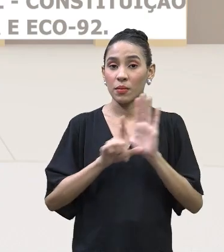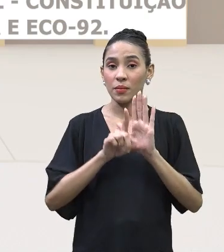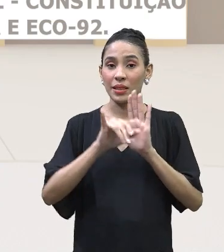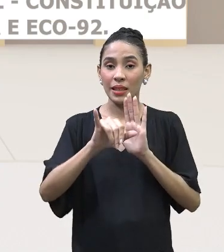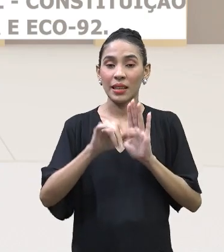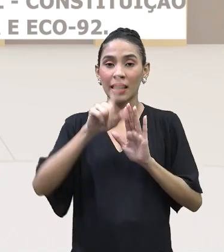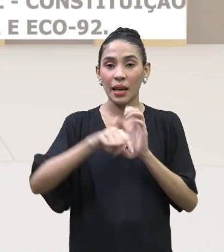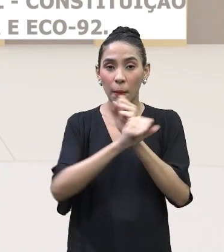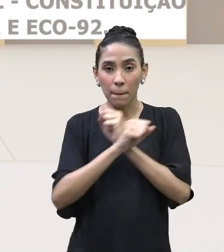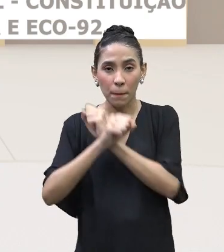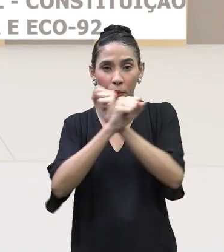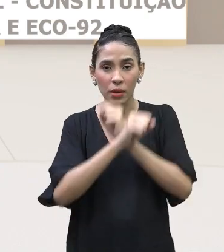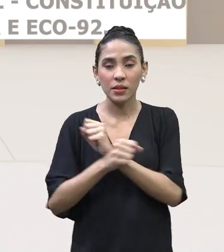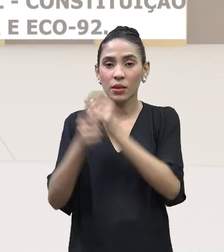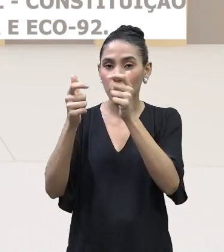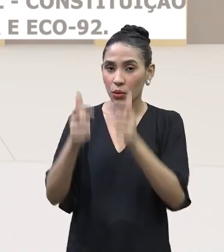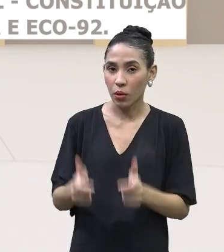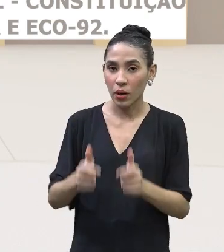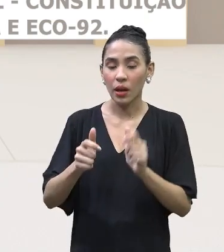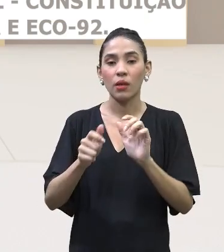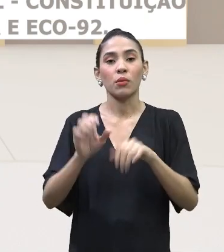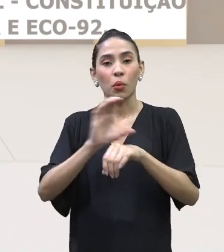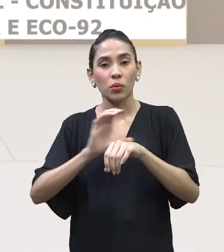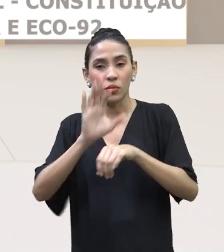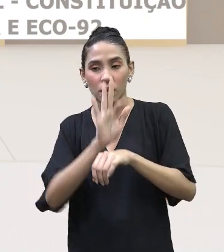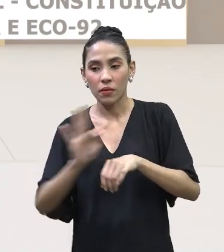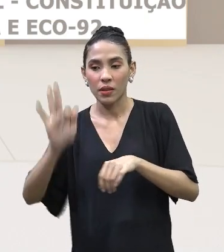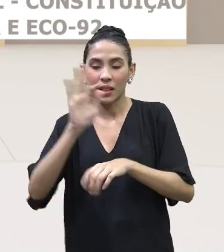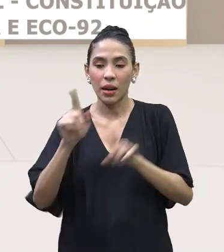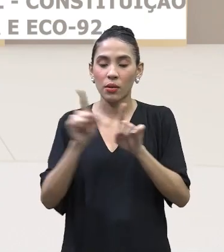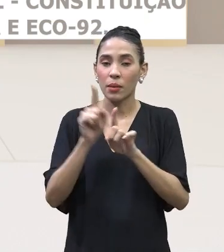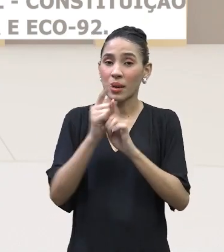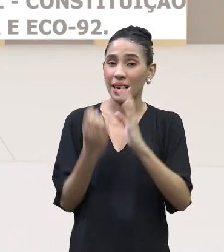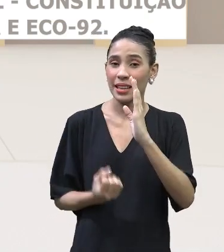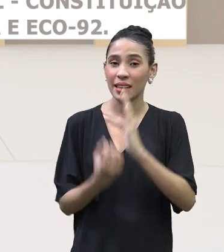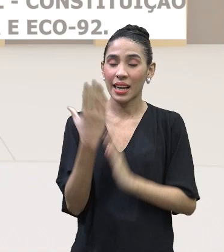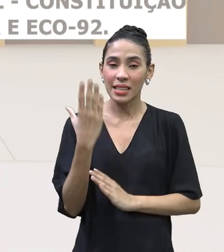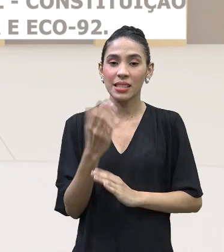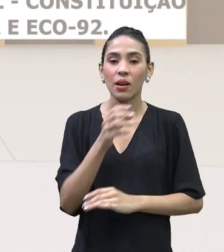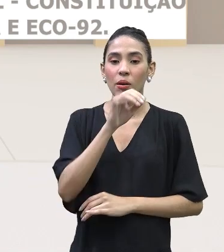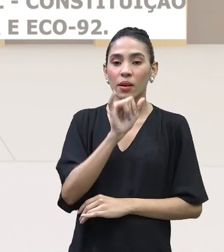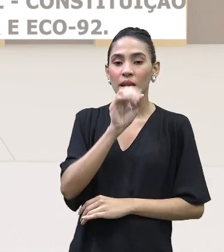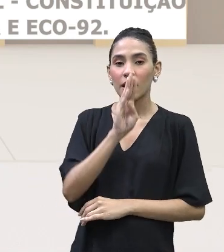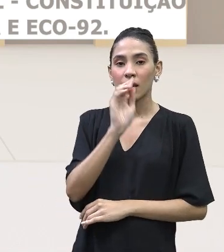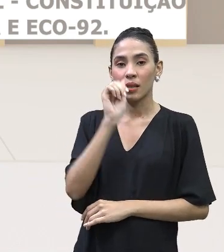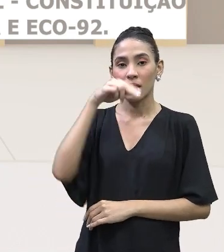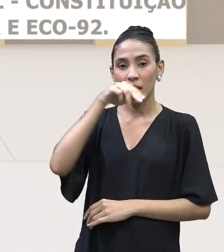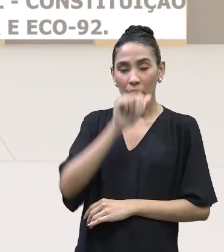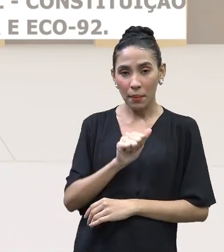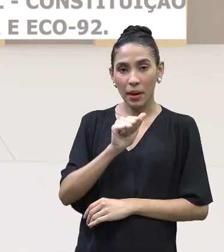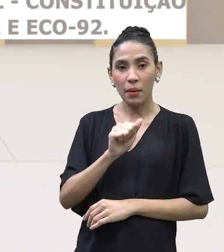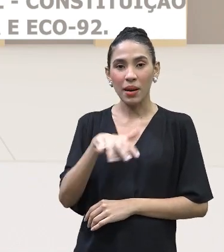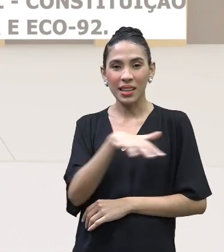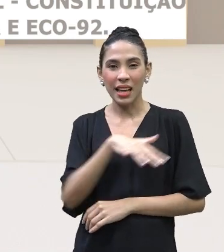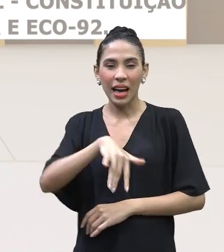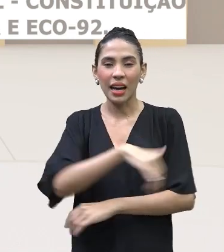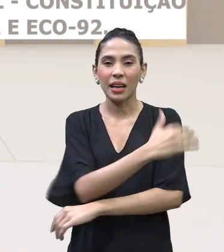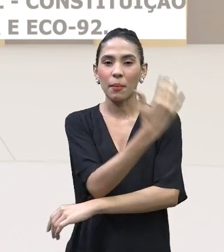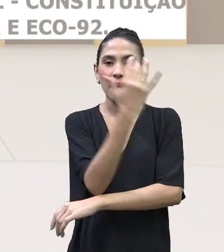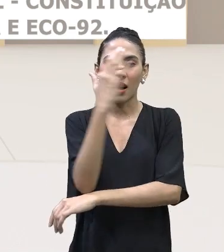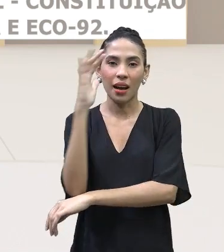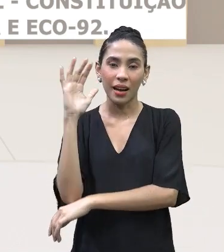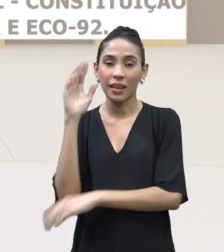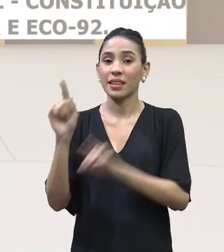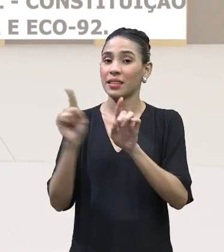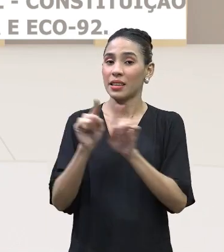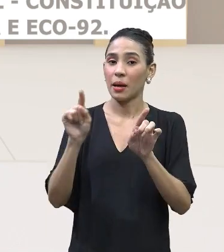que é a proteção ambiental, que foi a Constituição Brasileira, a própria criação do IBAMA, o Instituto Brasileiro do Meio Ambiente, e